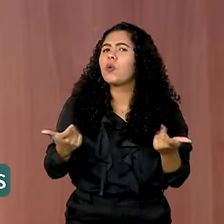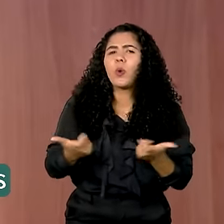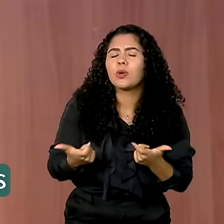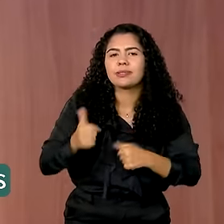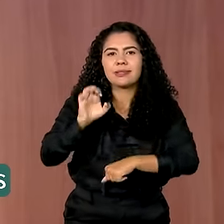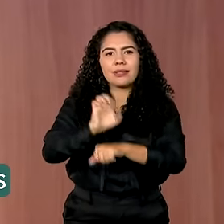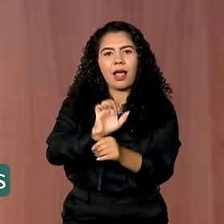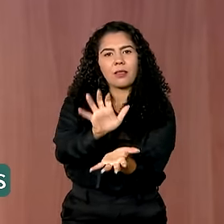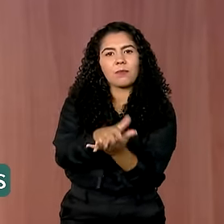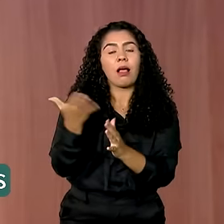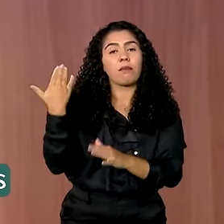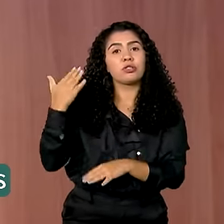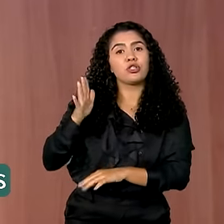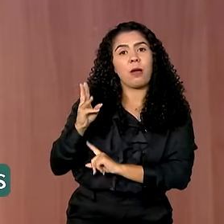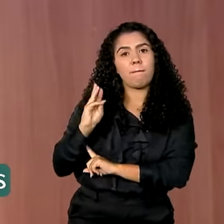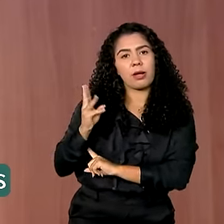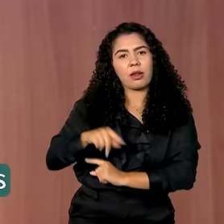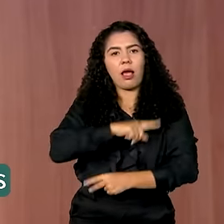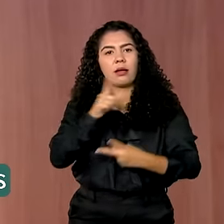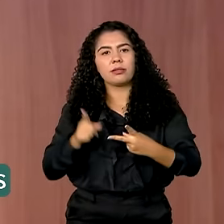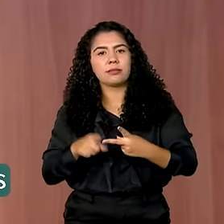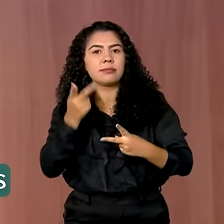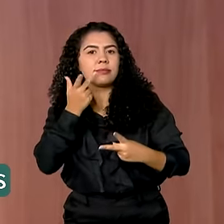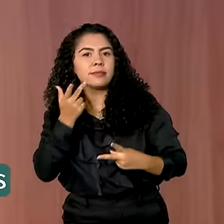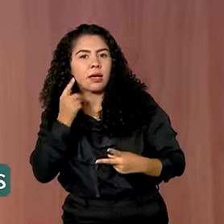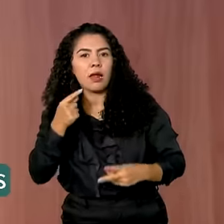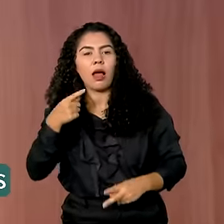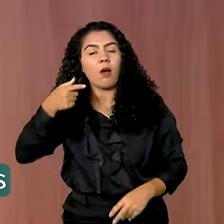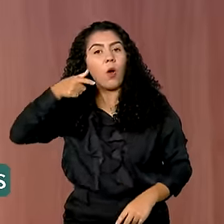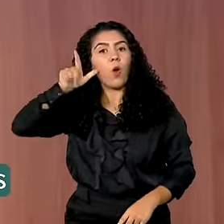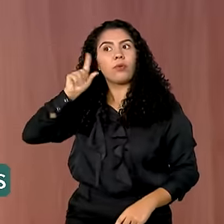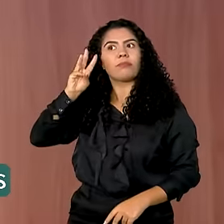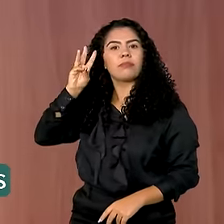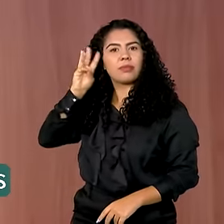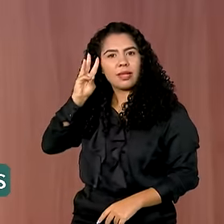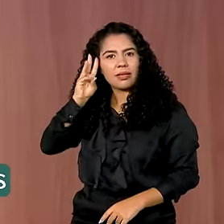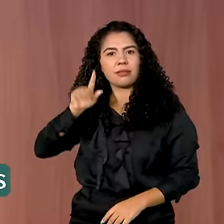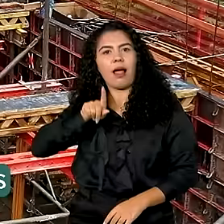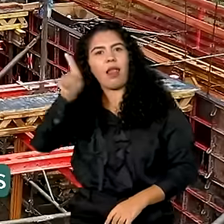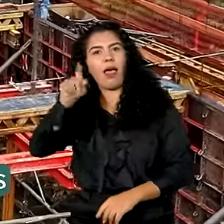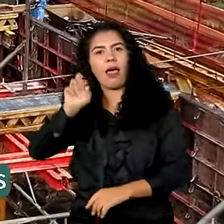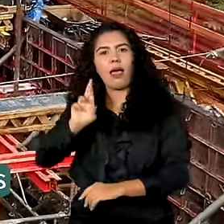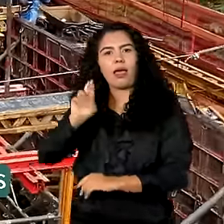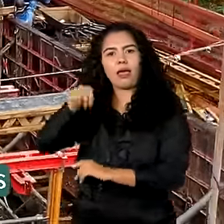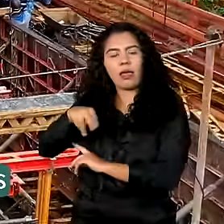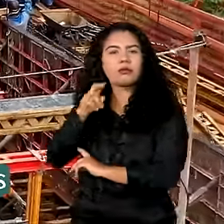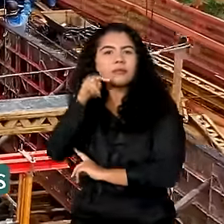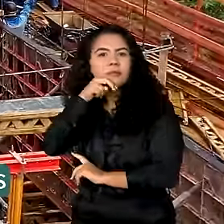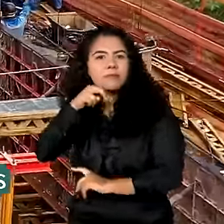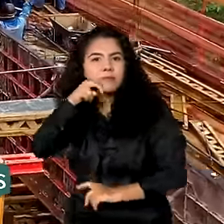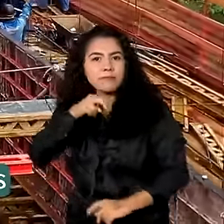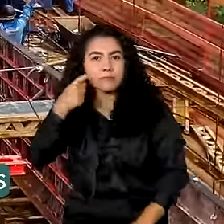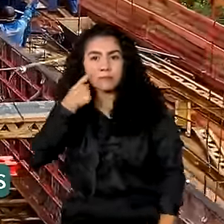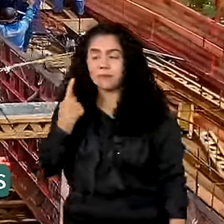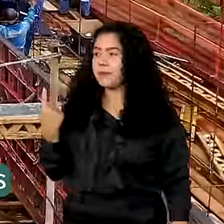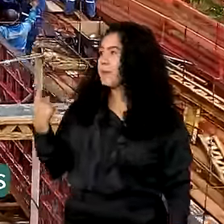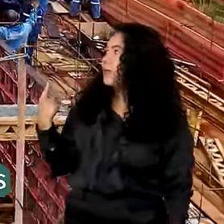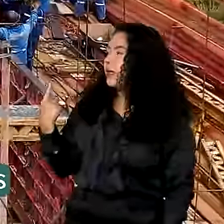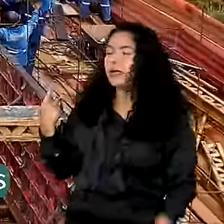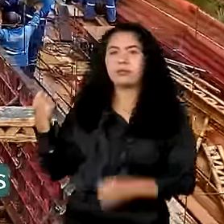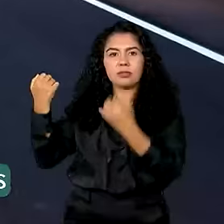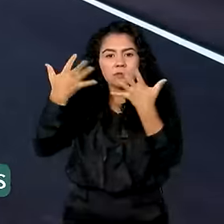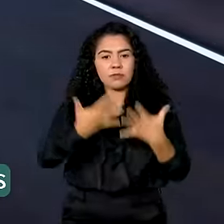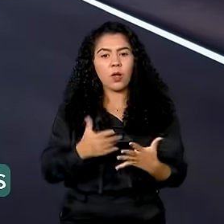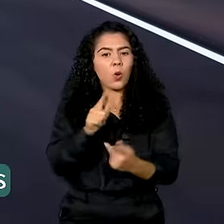já passou pelo Maranhão e Ceará e esteve nesta terça-feira no Rio Grande do Norte. A ideia é finalizar